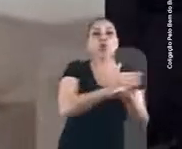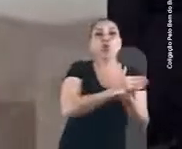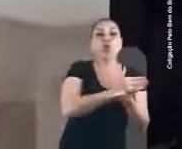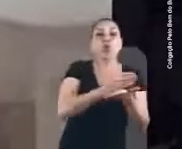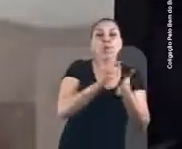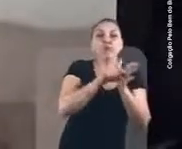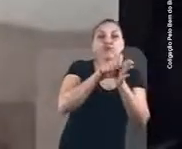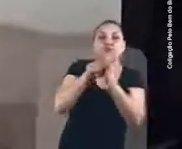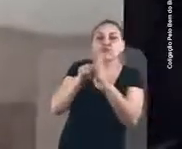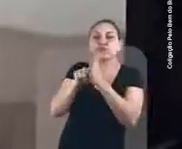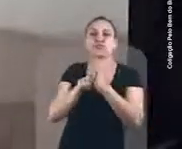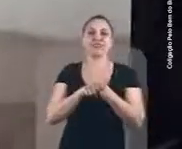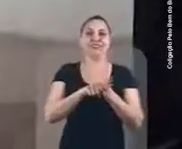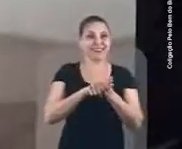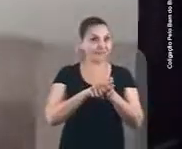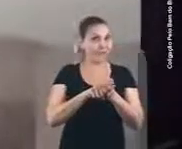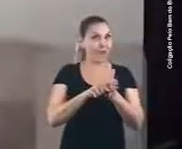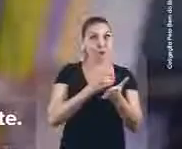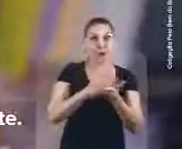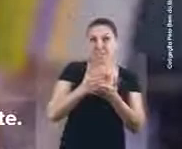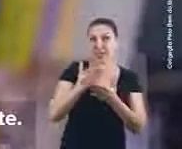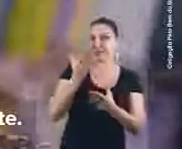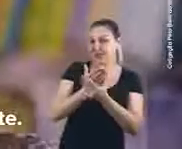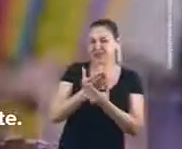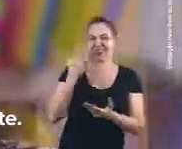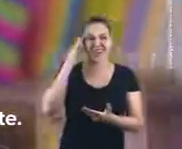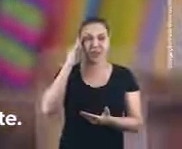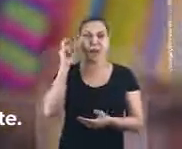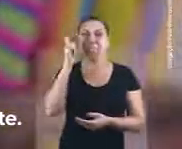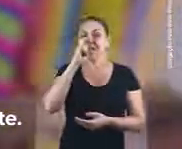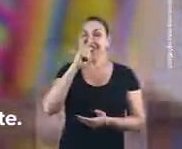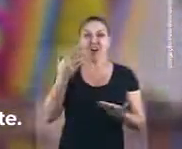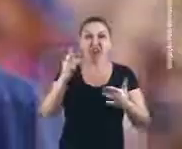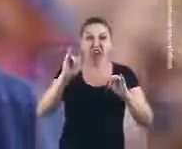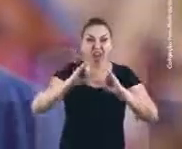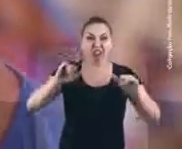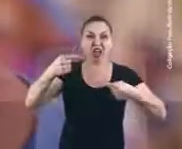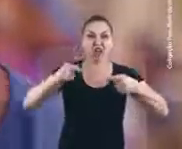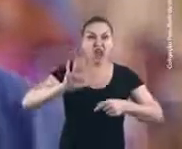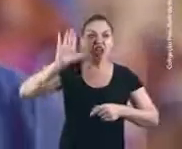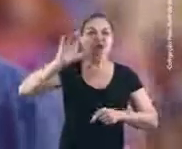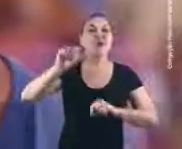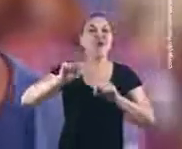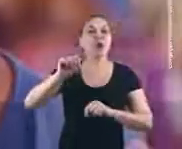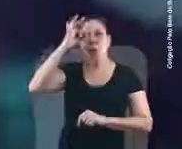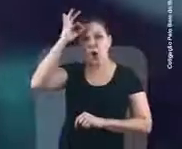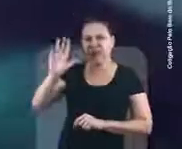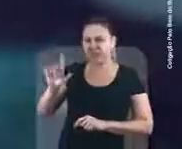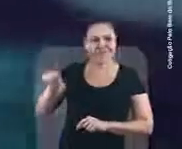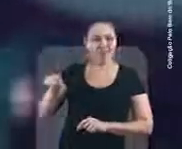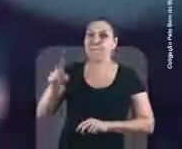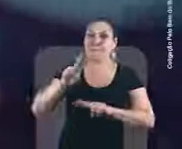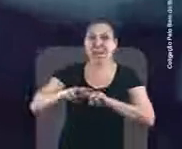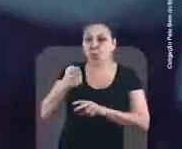à fase anterior, à fase inicial. A maior mentira das eleições é que o Lula é inocente. Foi preso, ficou quase dois anos. É uma